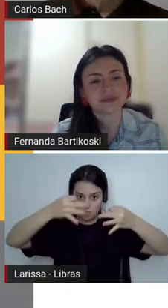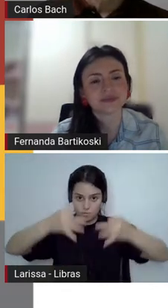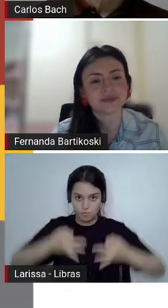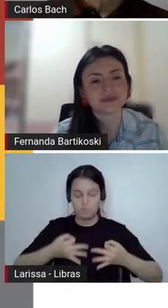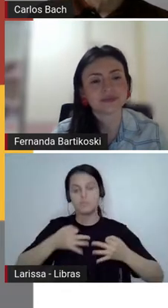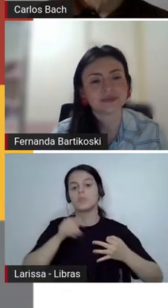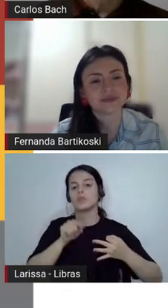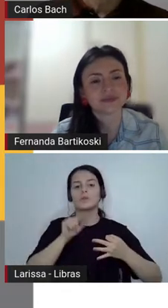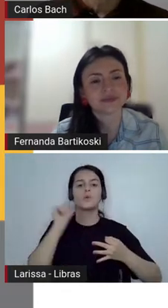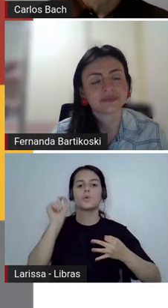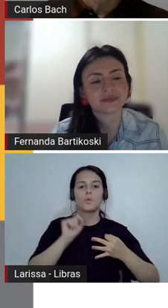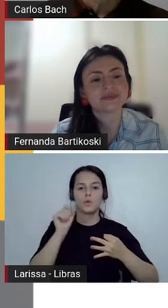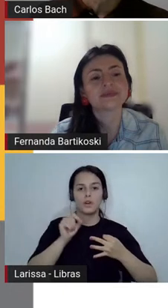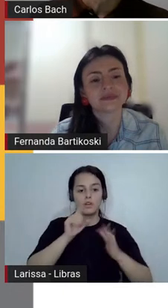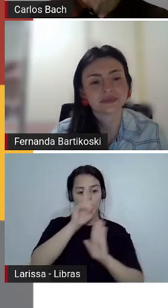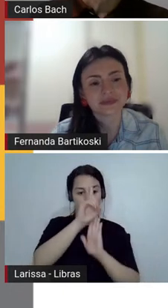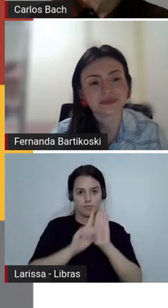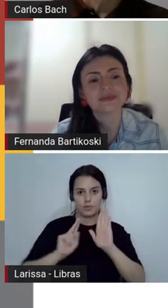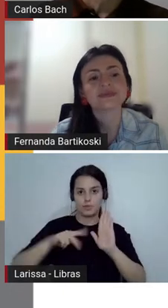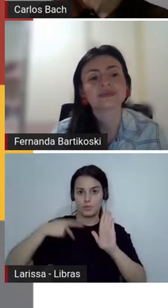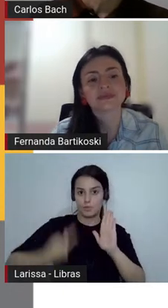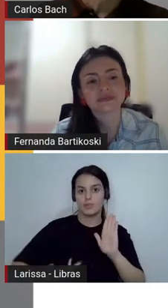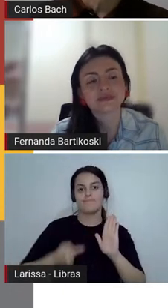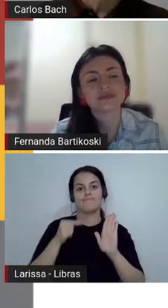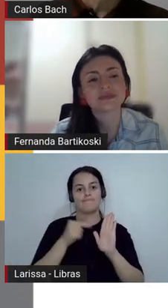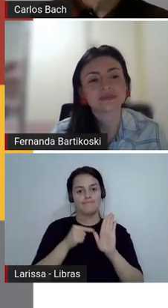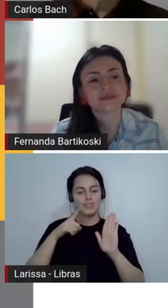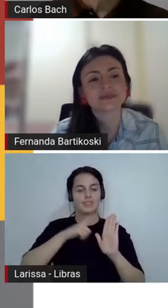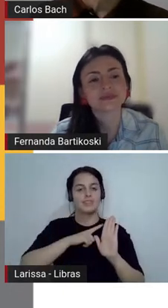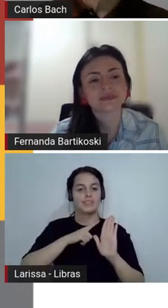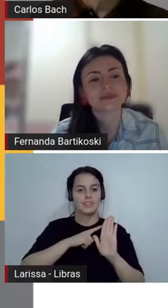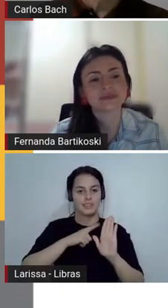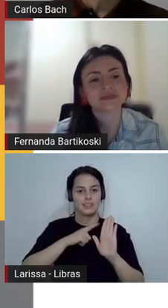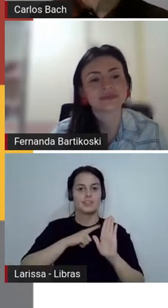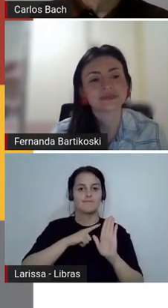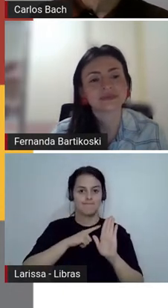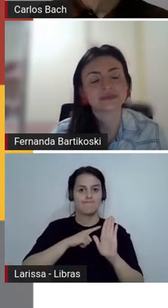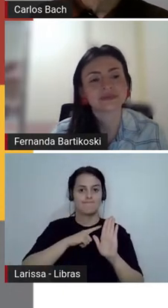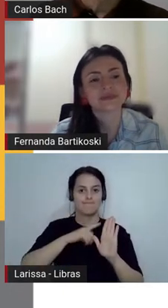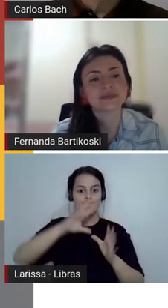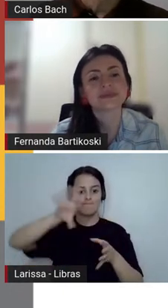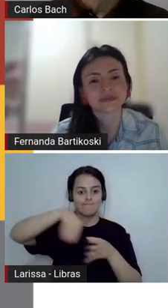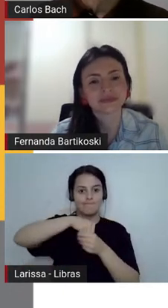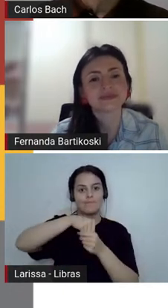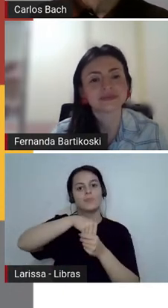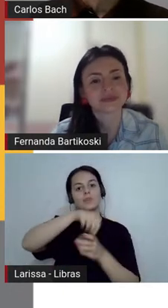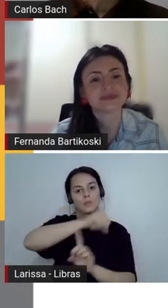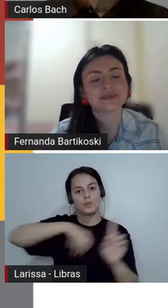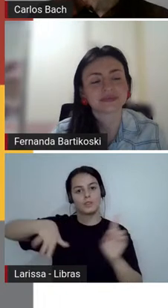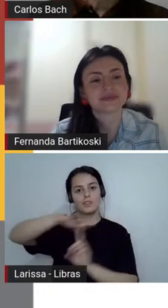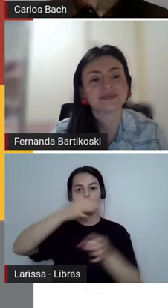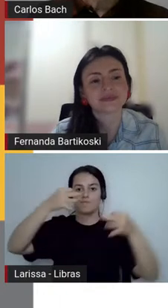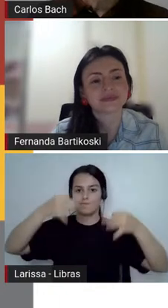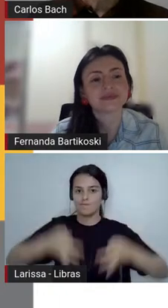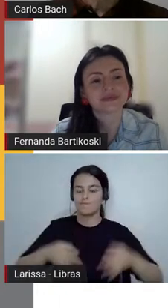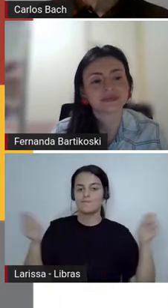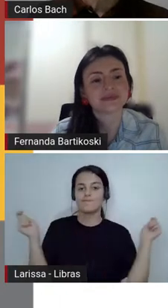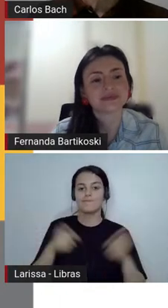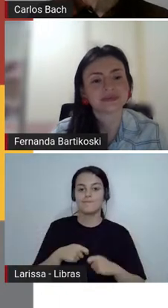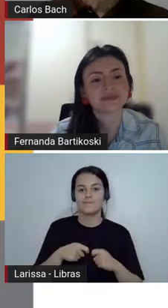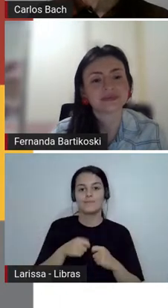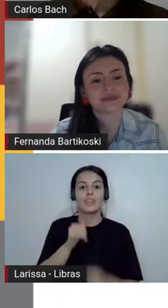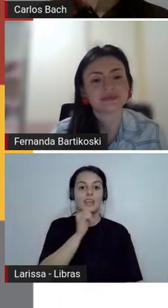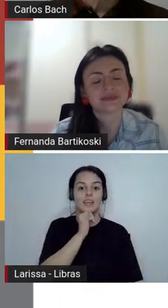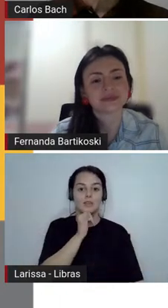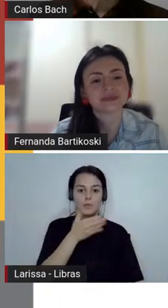Isso o Antônio Cândido fala muito daquele famoso texto dele, que é o direito à literatura. E a fruição da